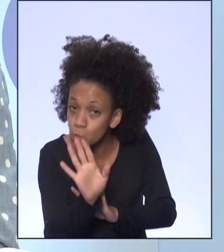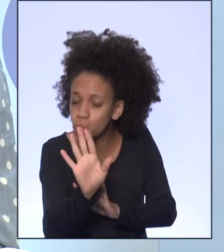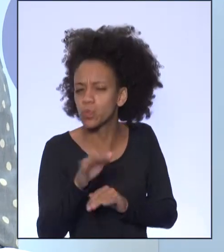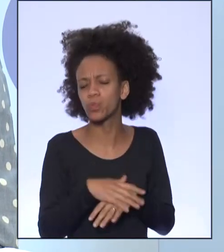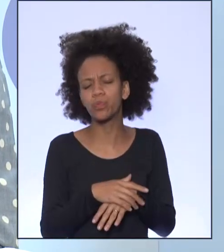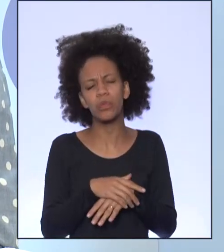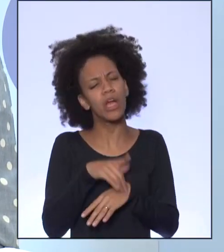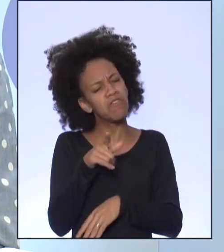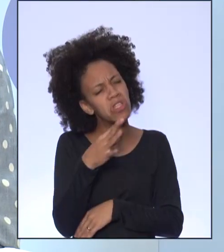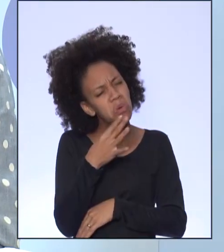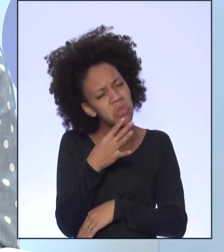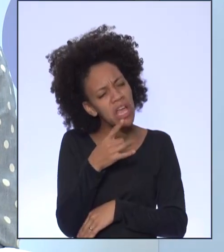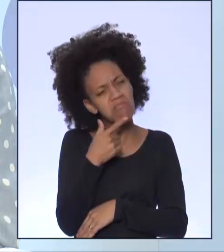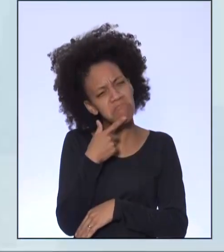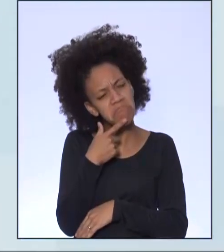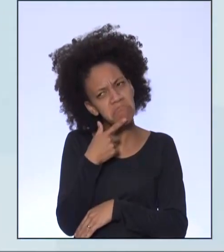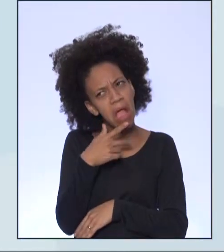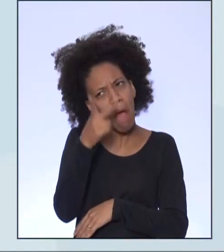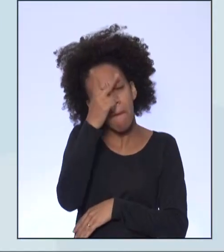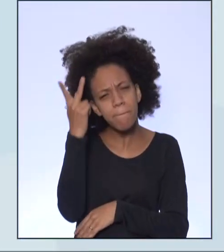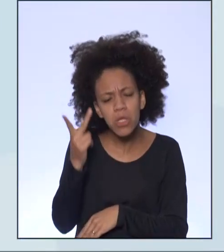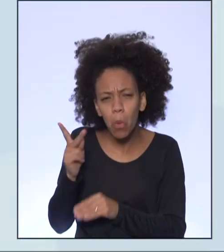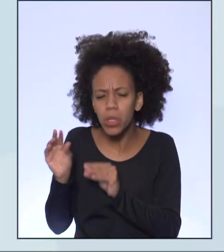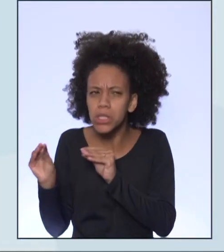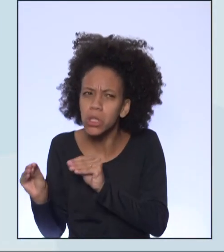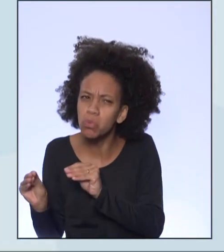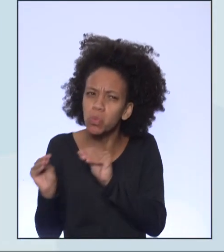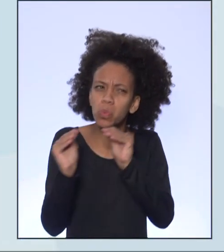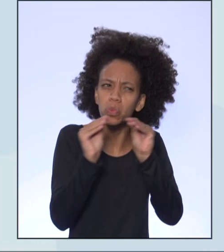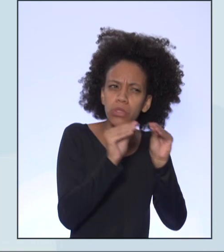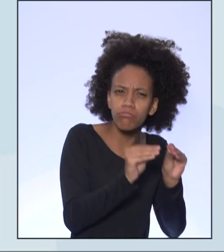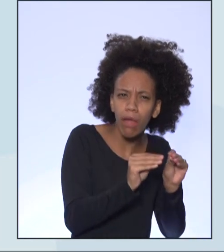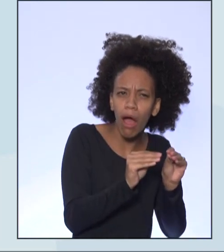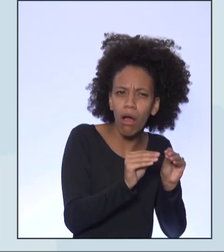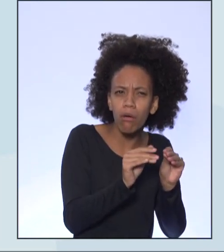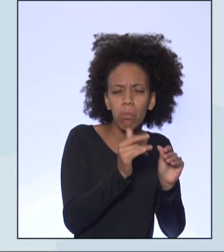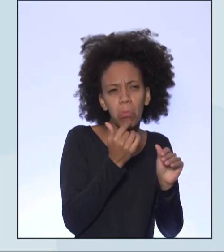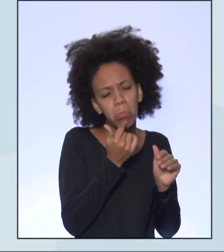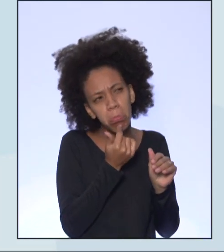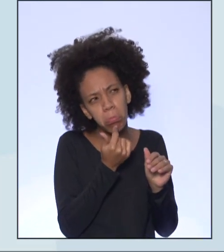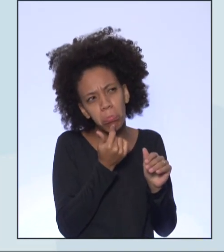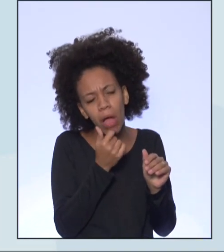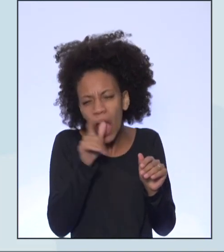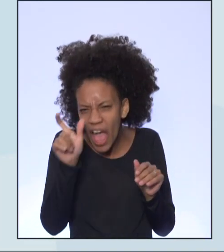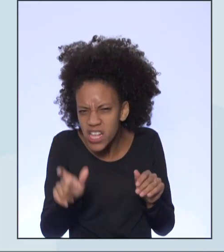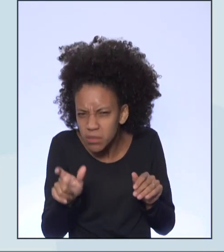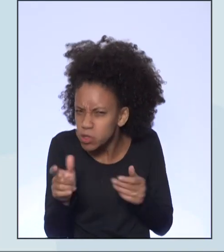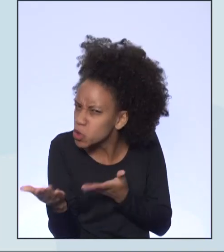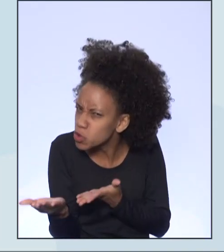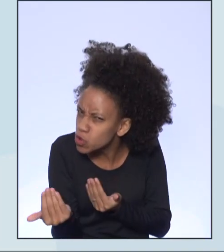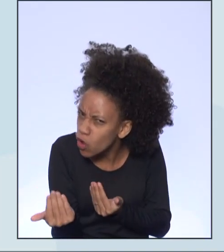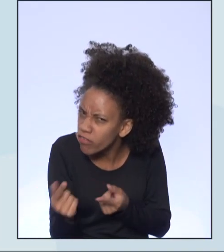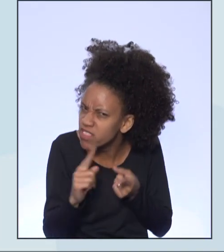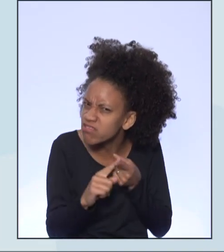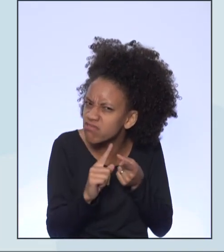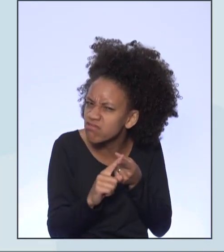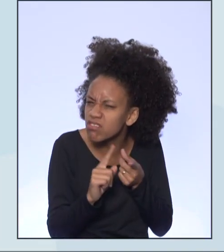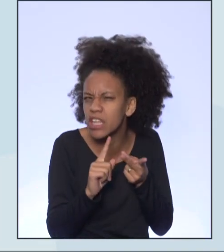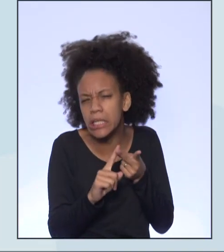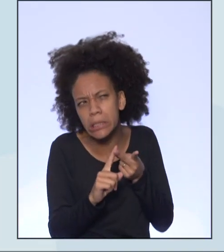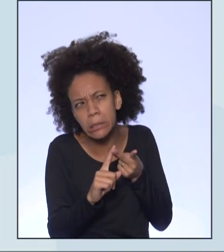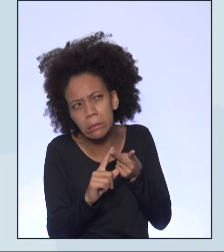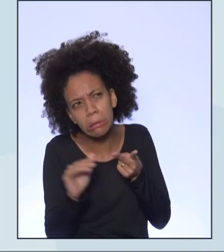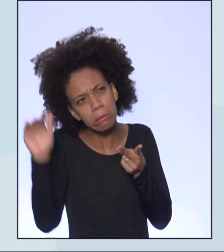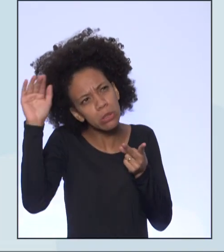conhece, ou já ouviu falar de pessoas que mudaram de um lugar para o outro? Essas pessoas são jovens ou idosas? Será que tem uma